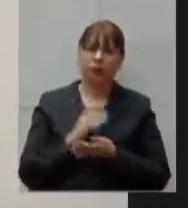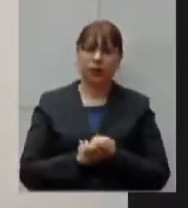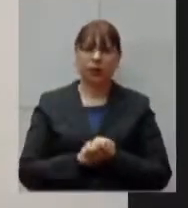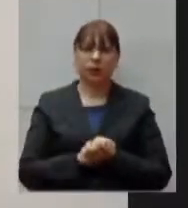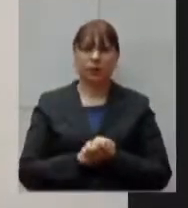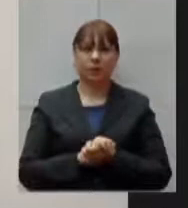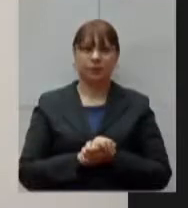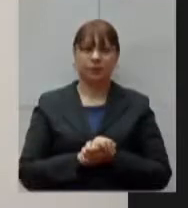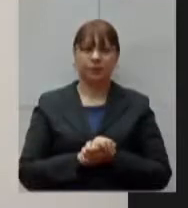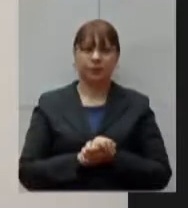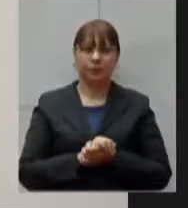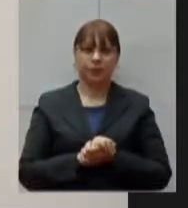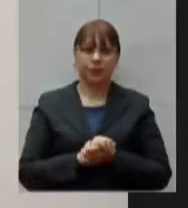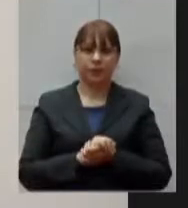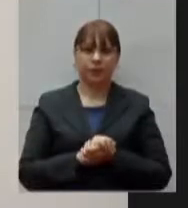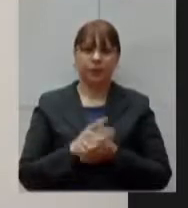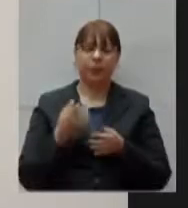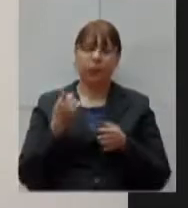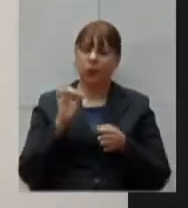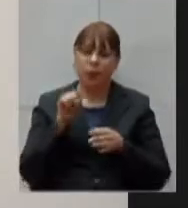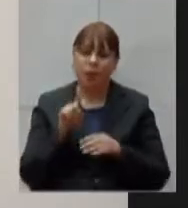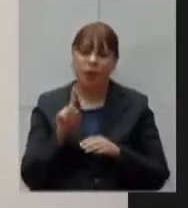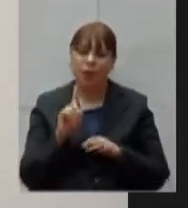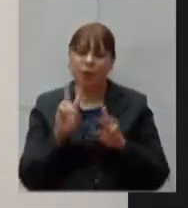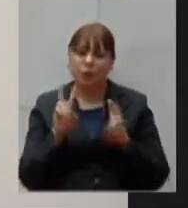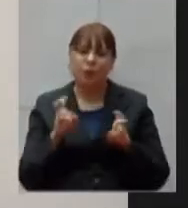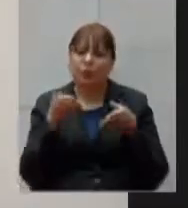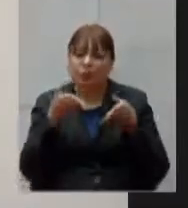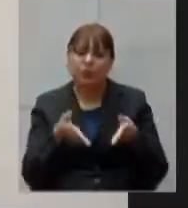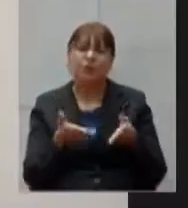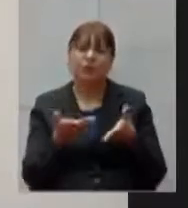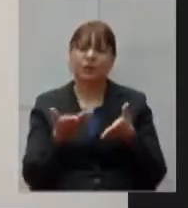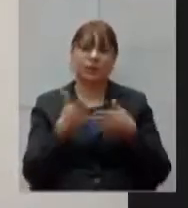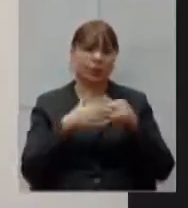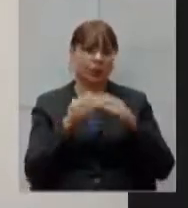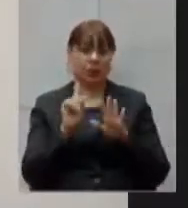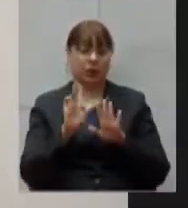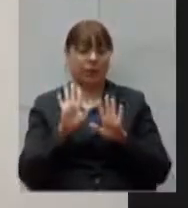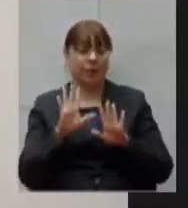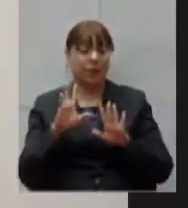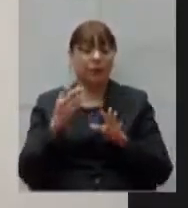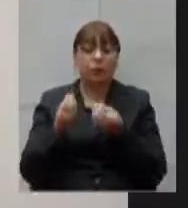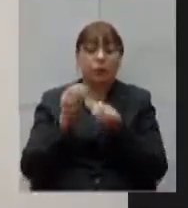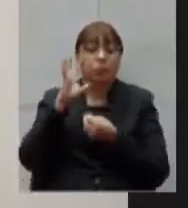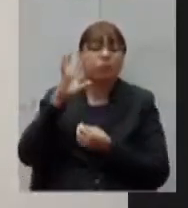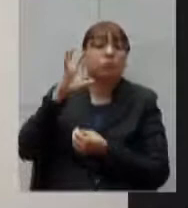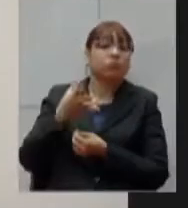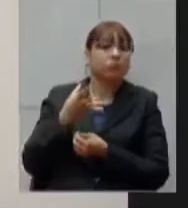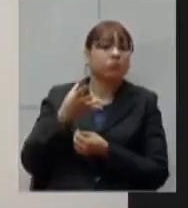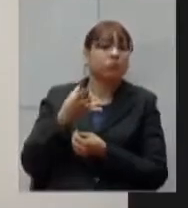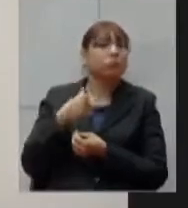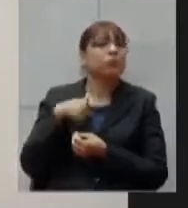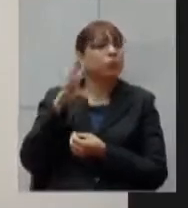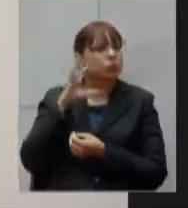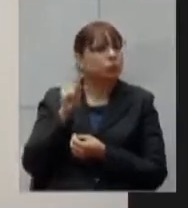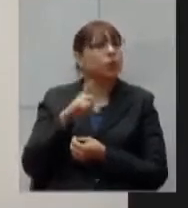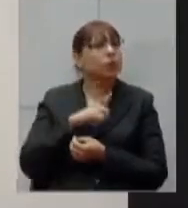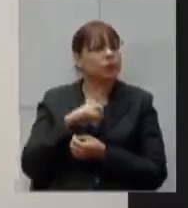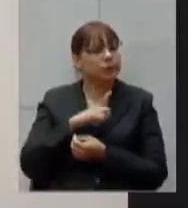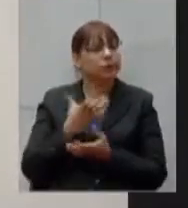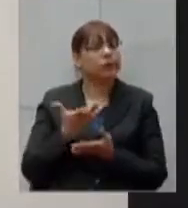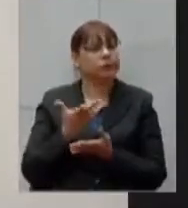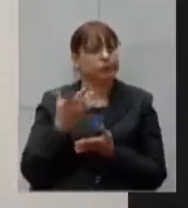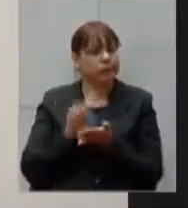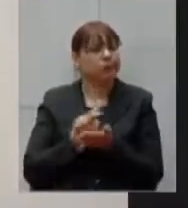os nossos questionamentos e sim por decisões eu acredito que houve vacilo sim na